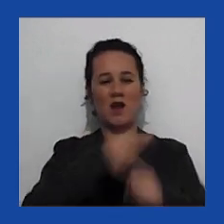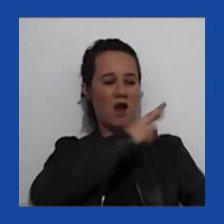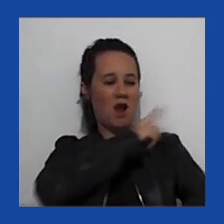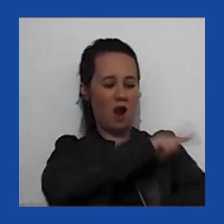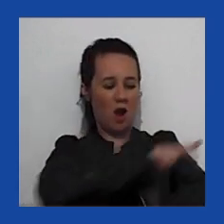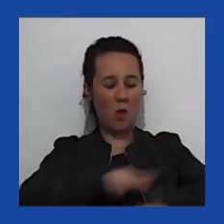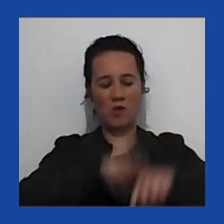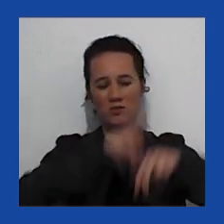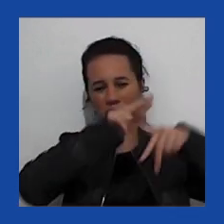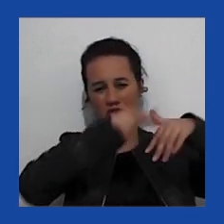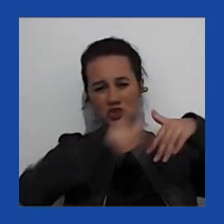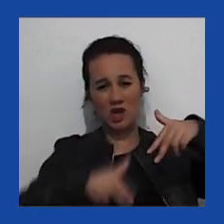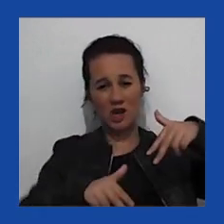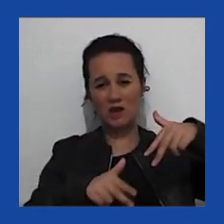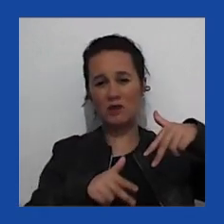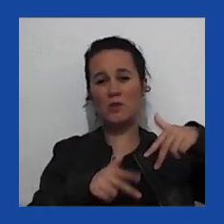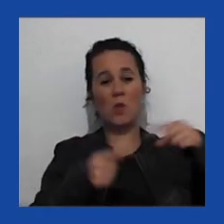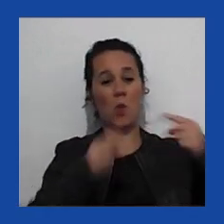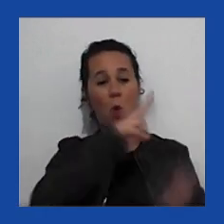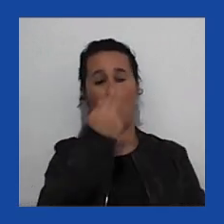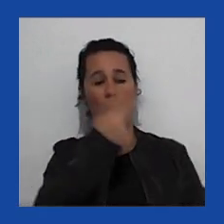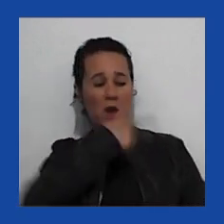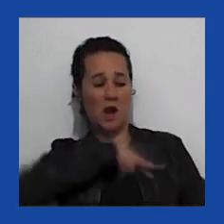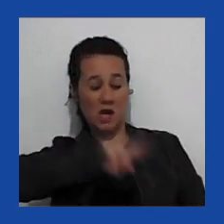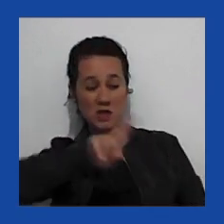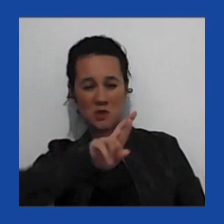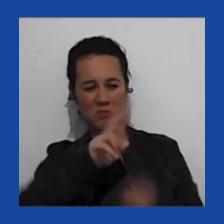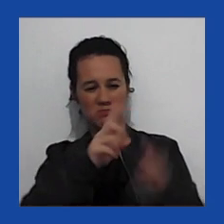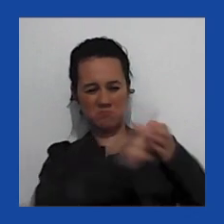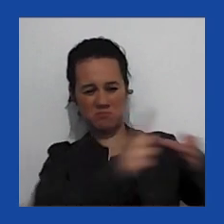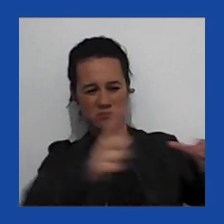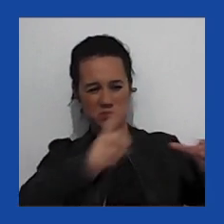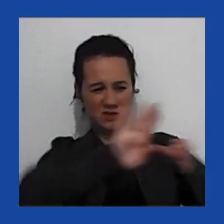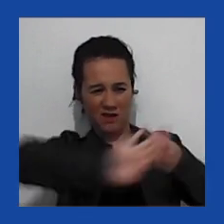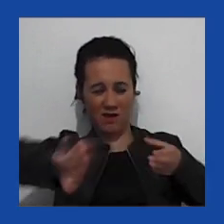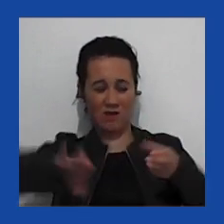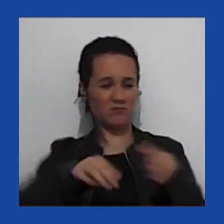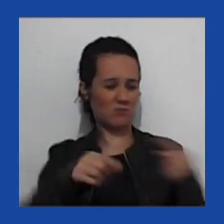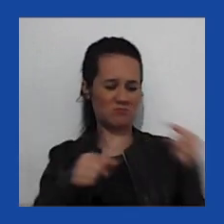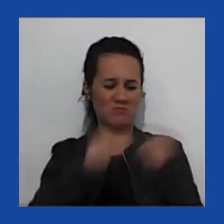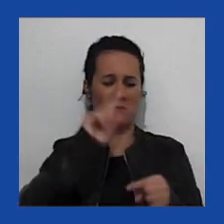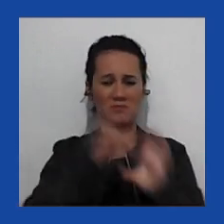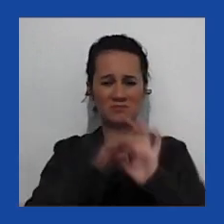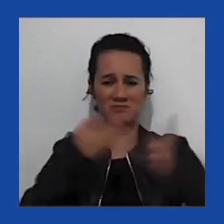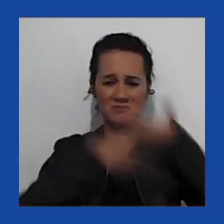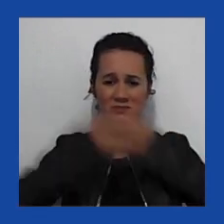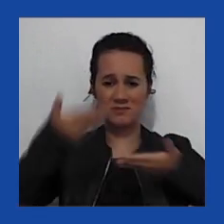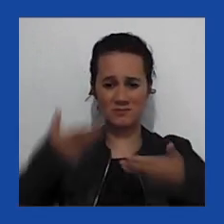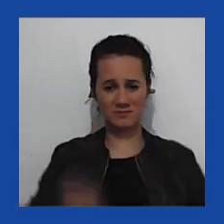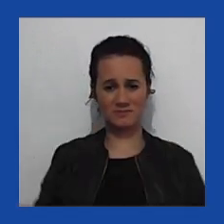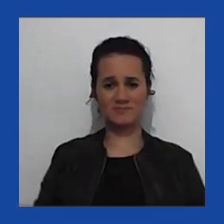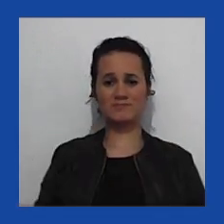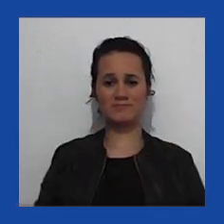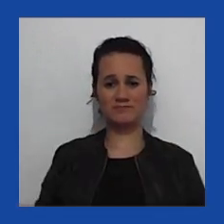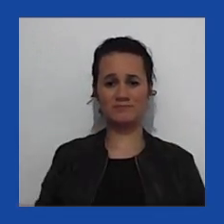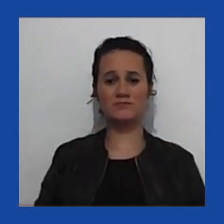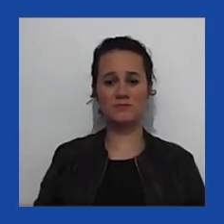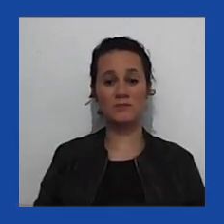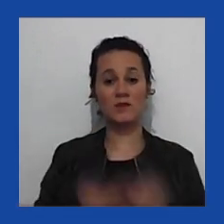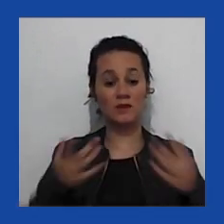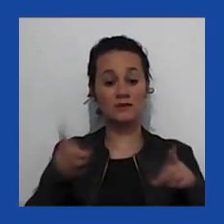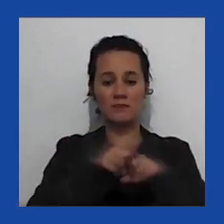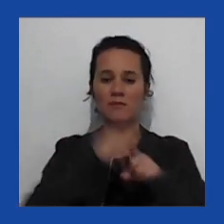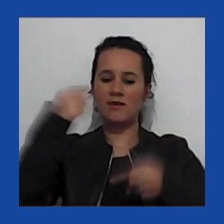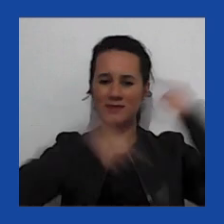gênero, por causa da religião, é problemático em termos de democracia liberal. Há um debate importante sobre as